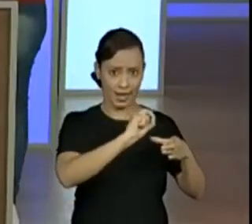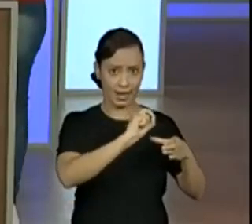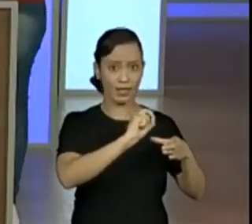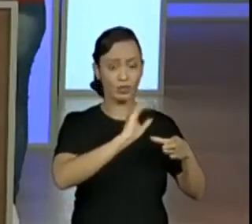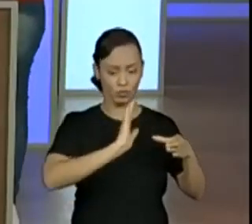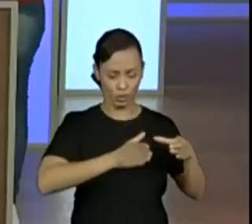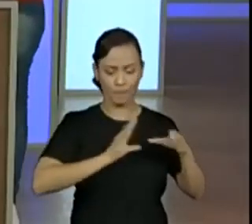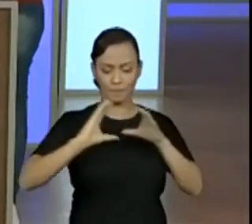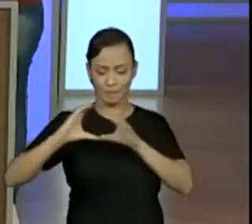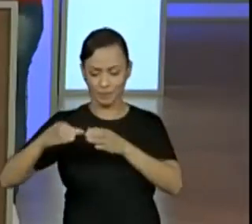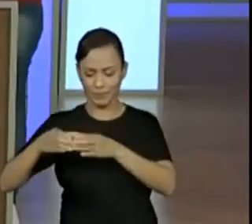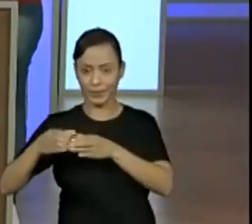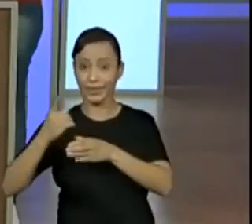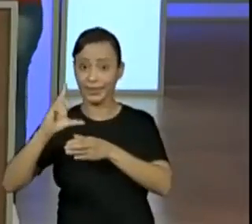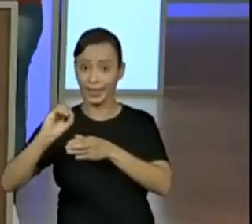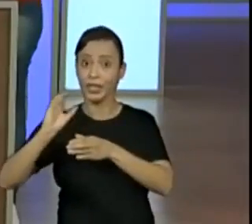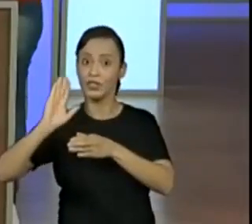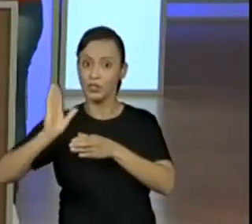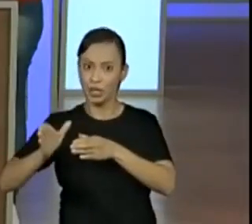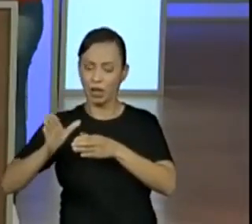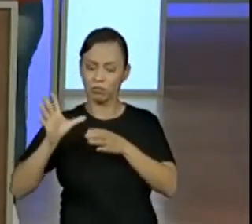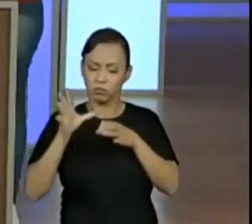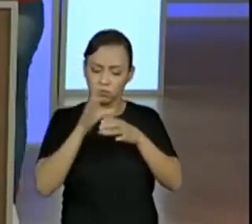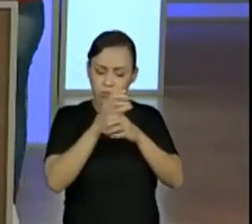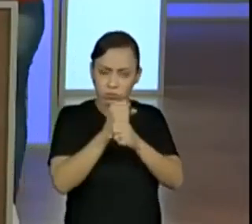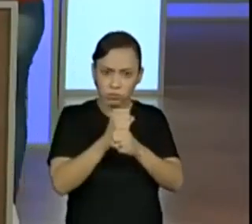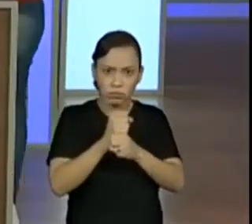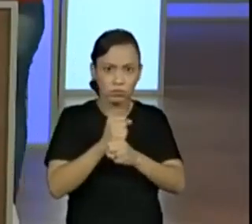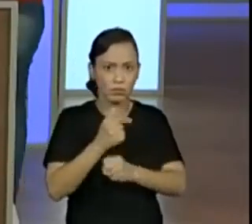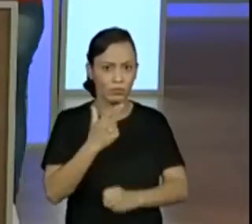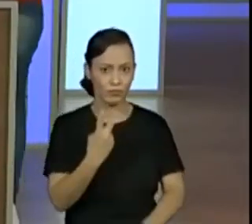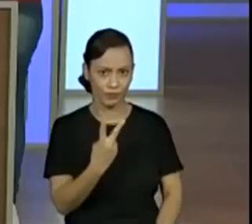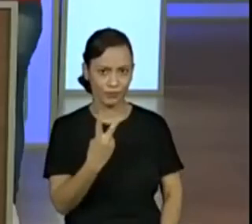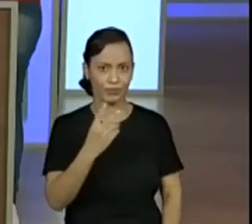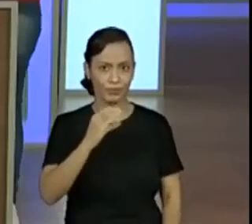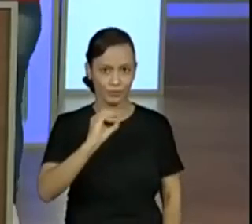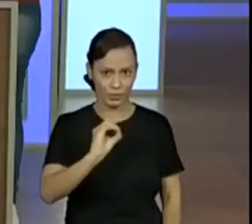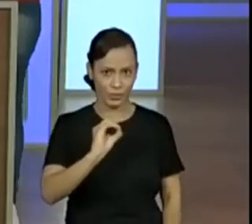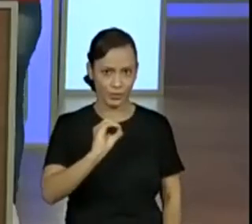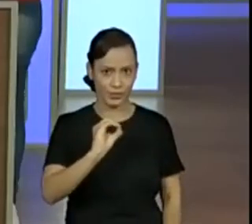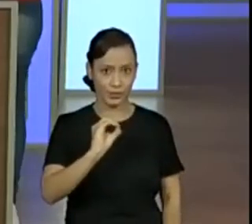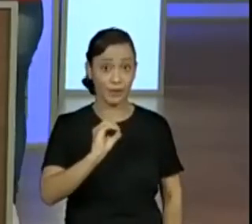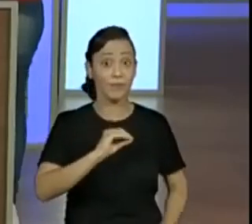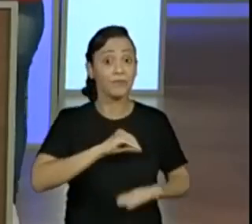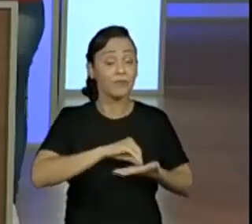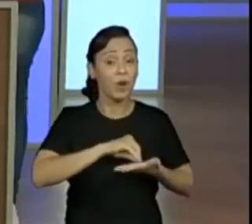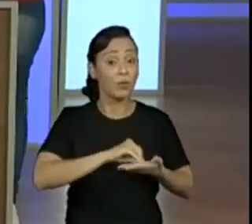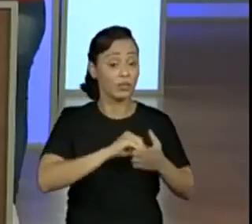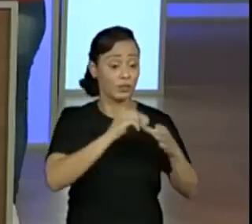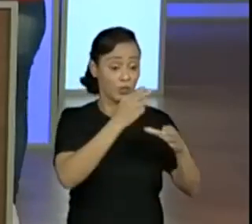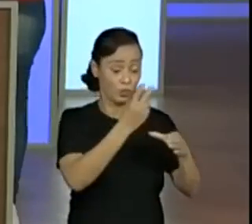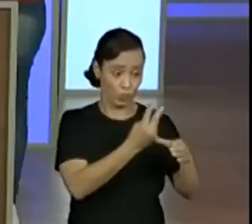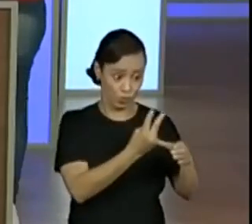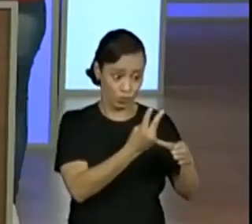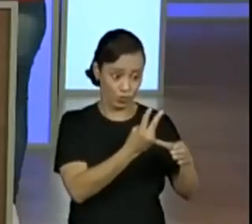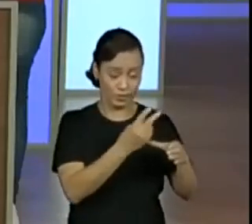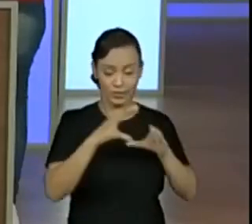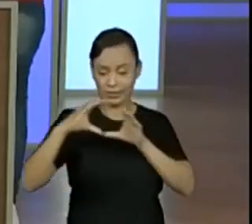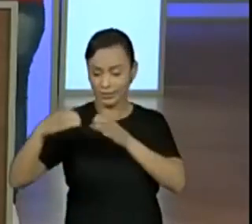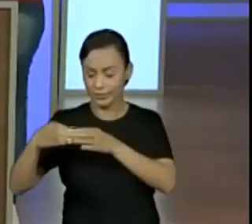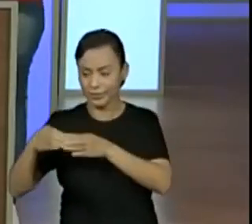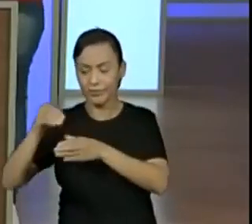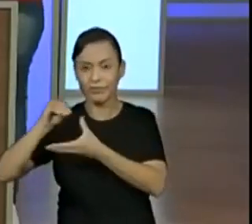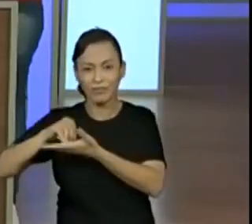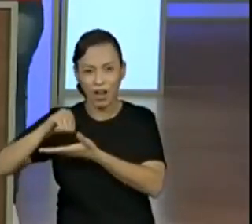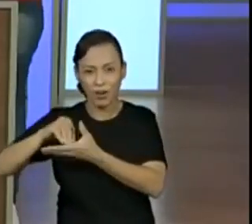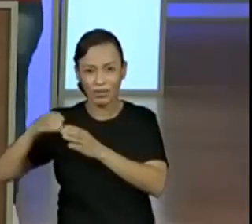dezenas. Então, vocês já sabem que tem o número vinte. Quantos números vão faltar? Vão faltar o dois do doze e o um